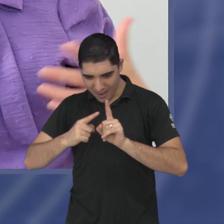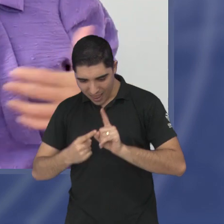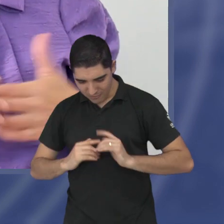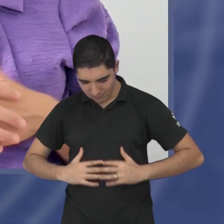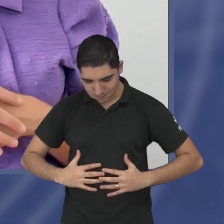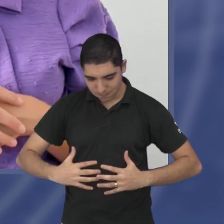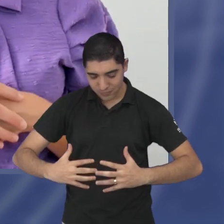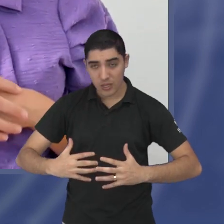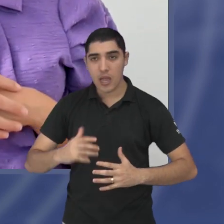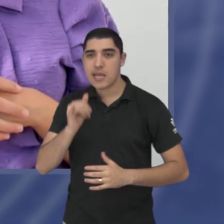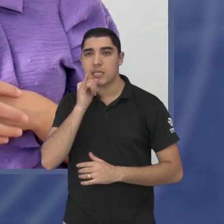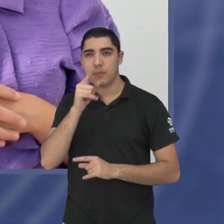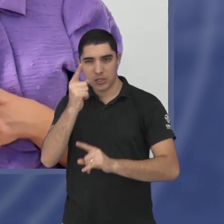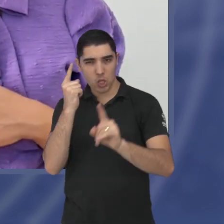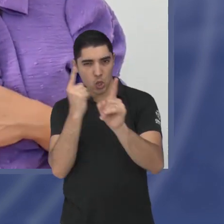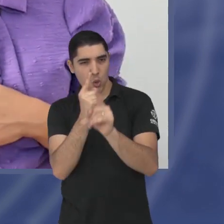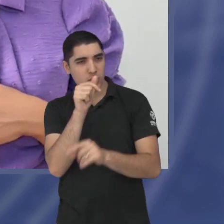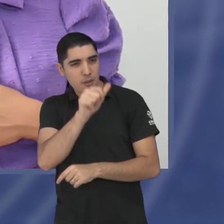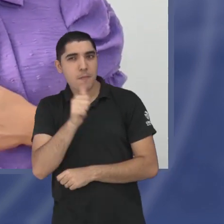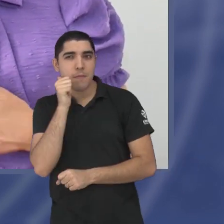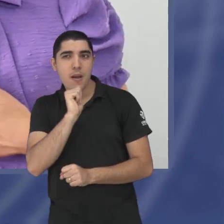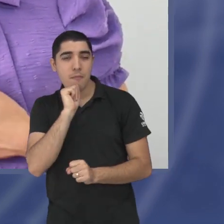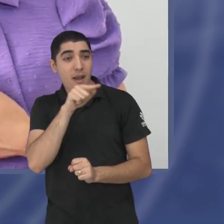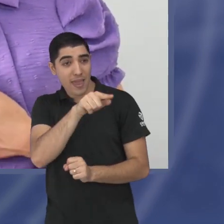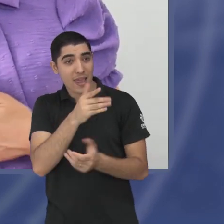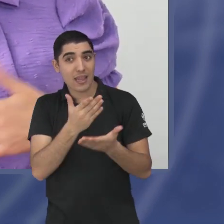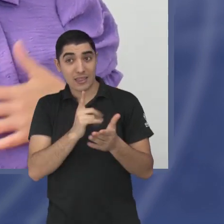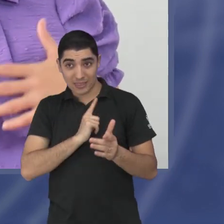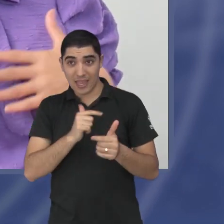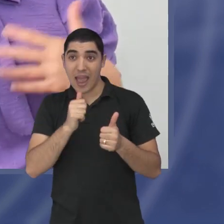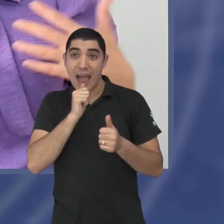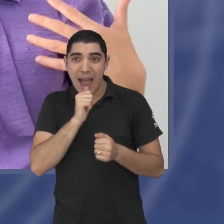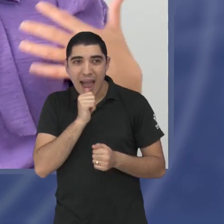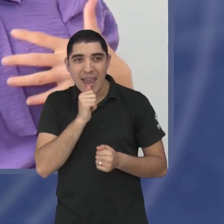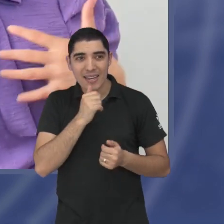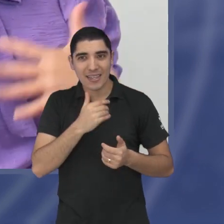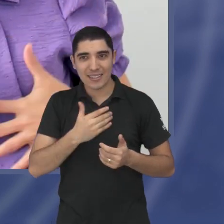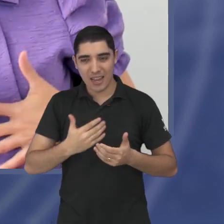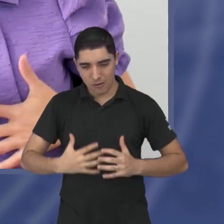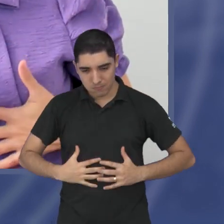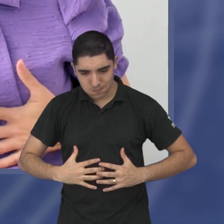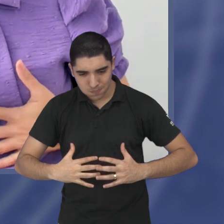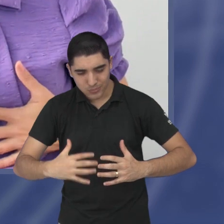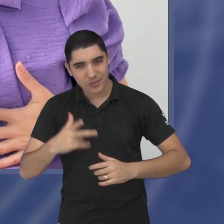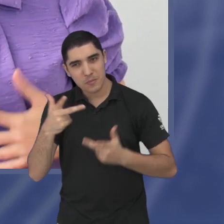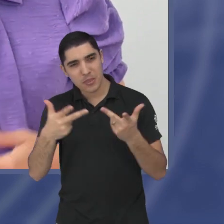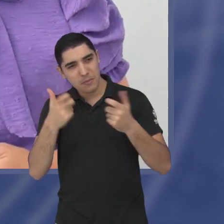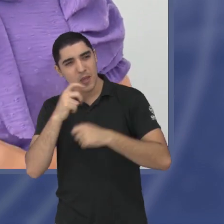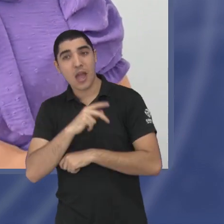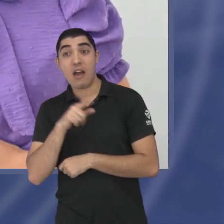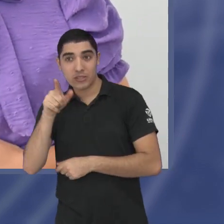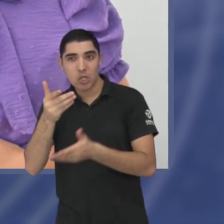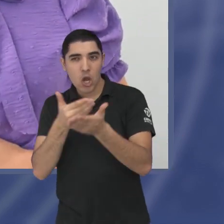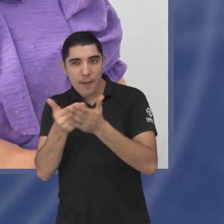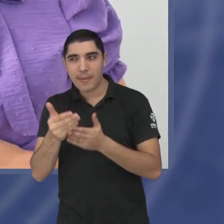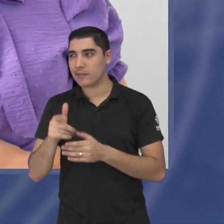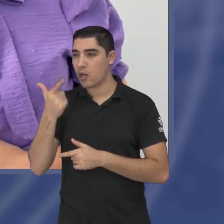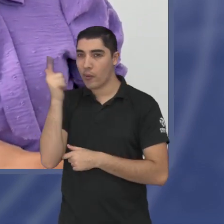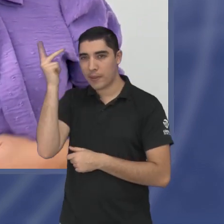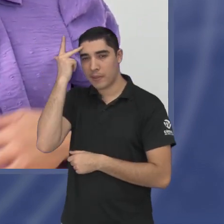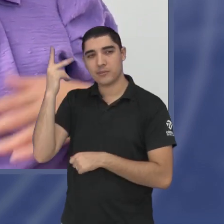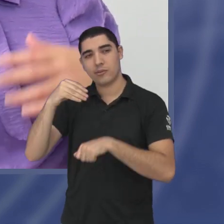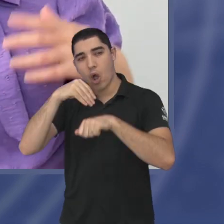gestação, porque quando a gente se encontra com uma pessoa que já foi mãe e está no momento da gestação, você encontra